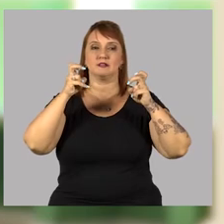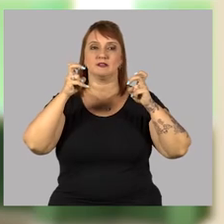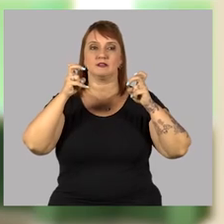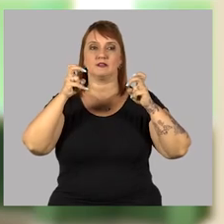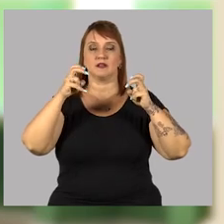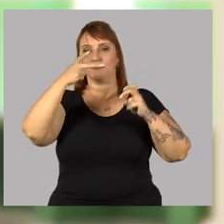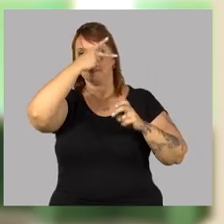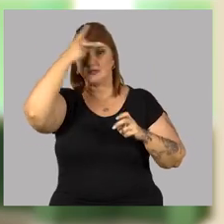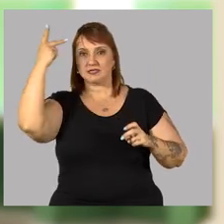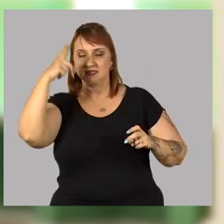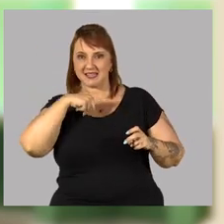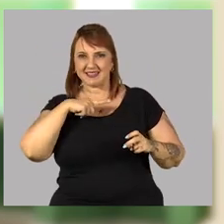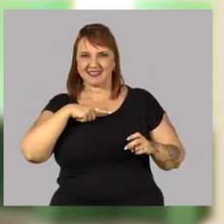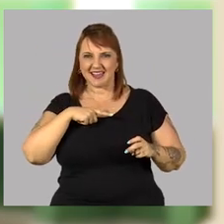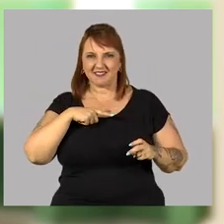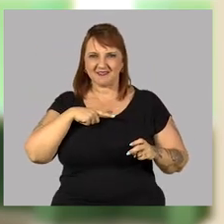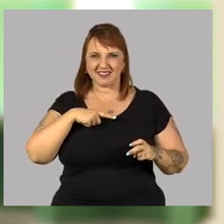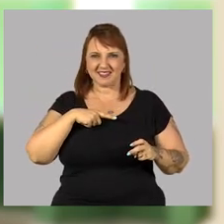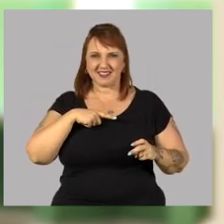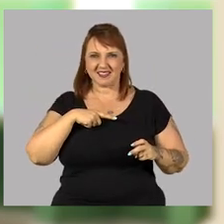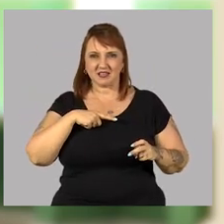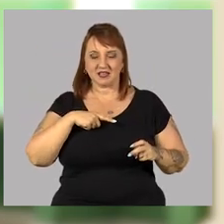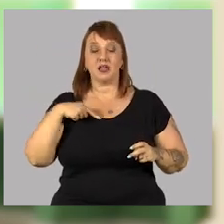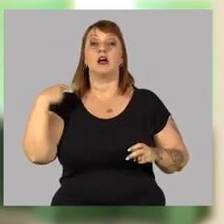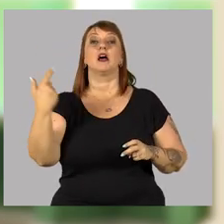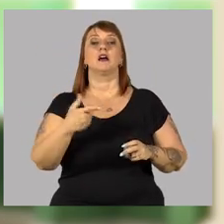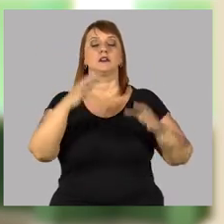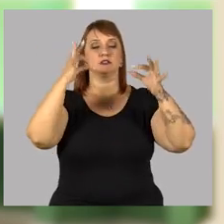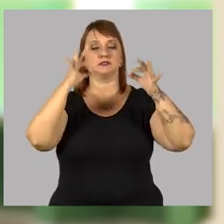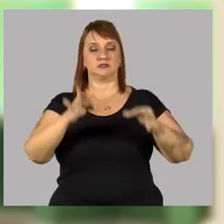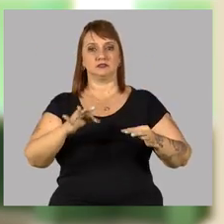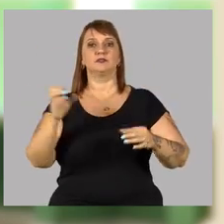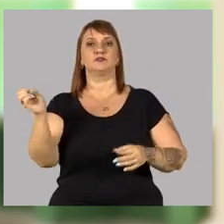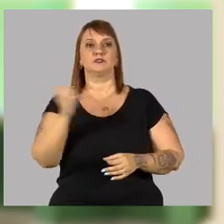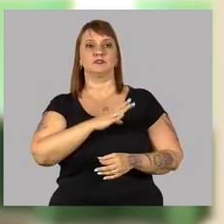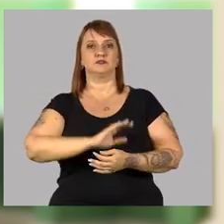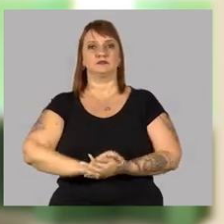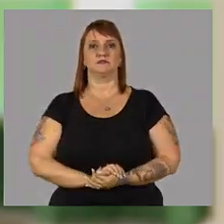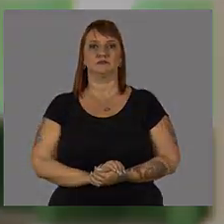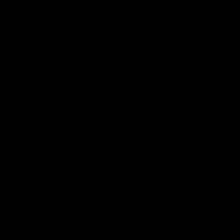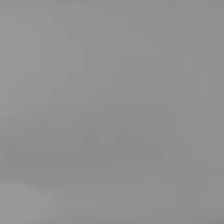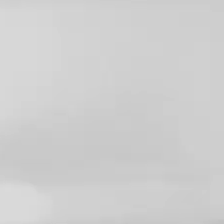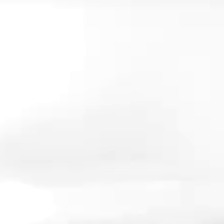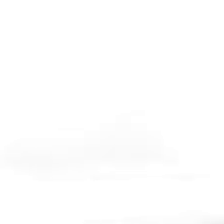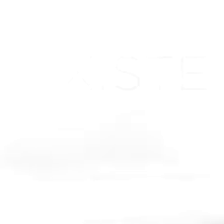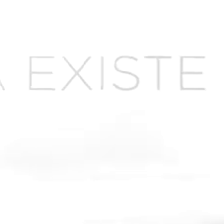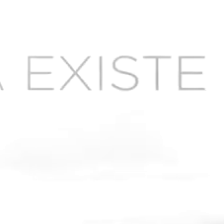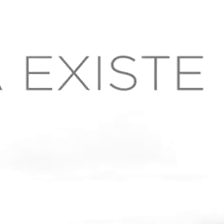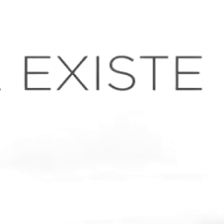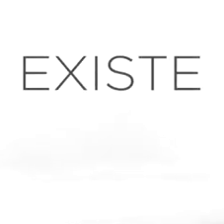Houve valor percebido pelas pessoas envolvidas? Aí a gente pode considerar uma inovação.